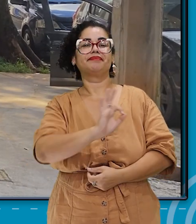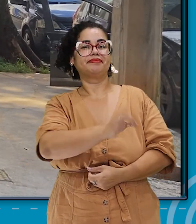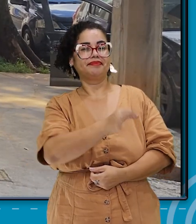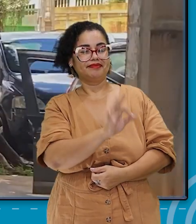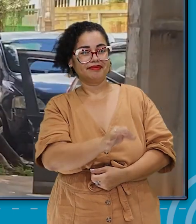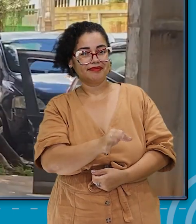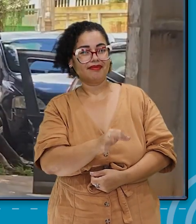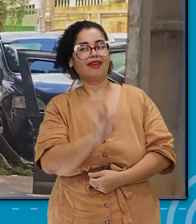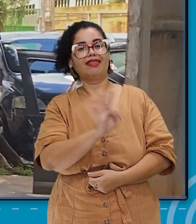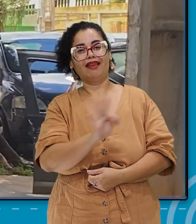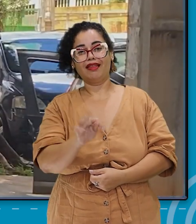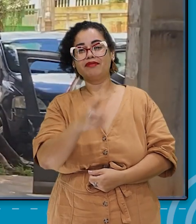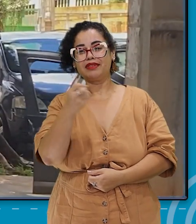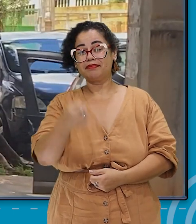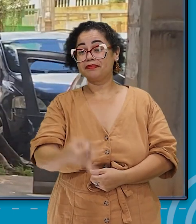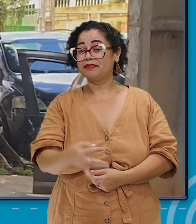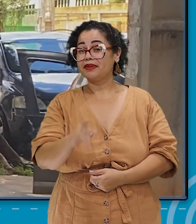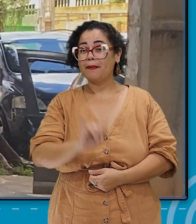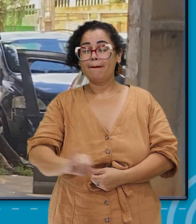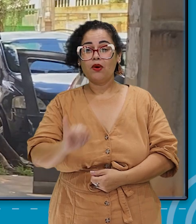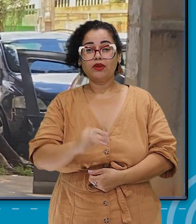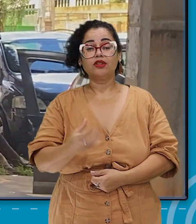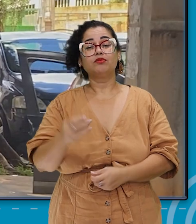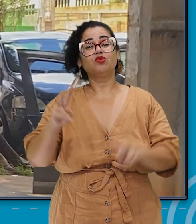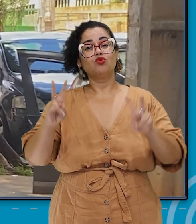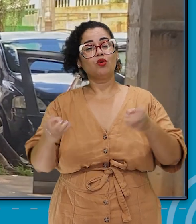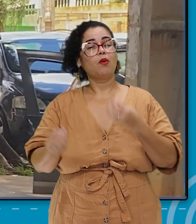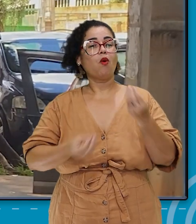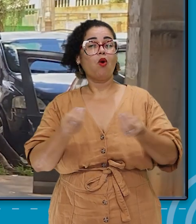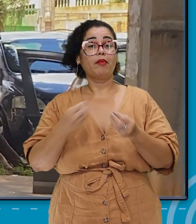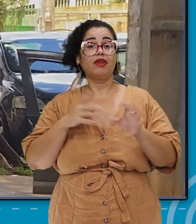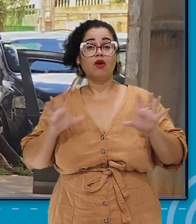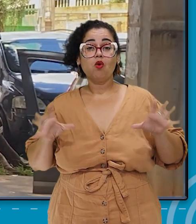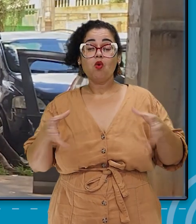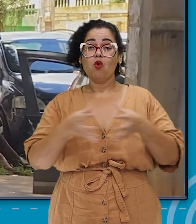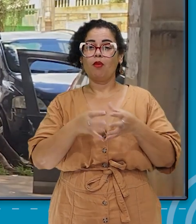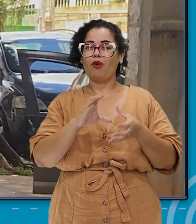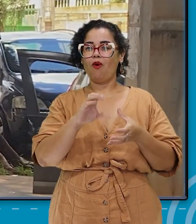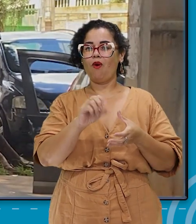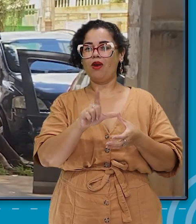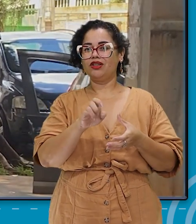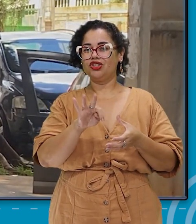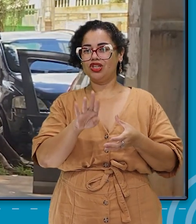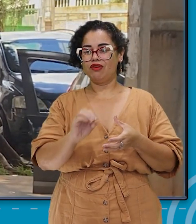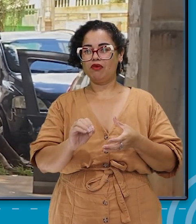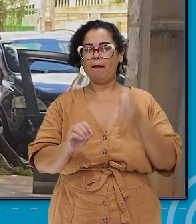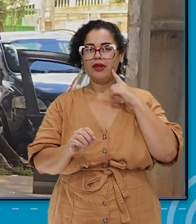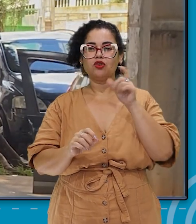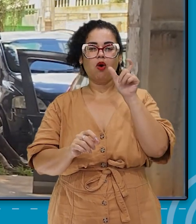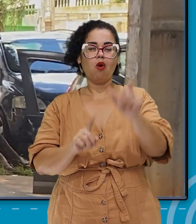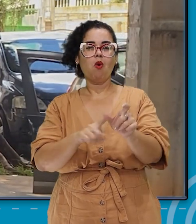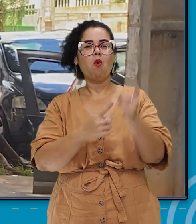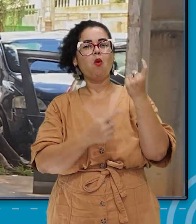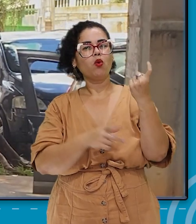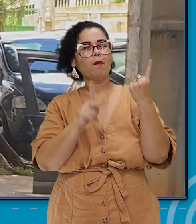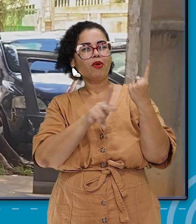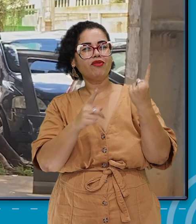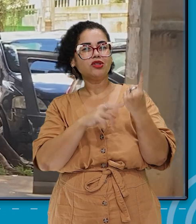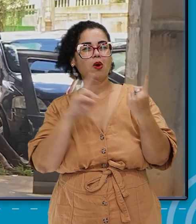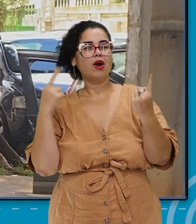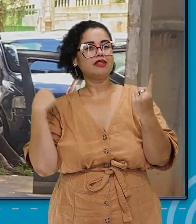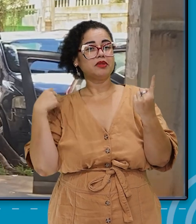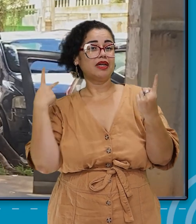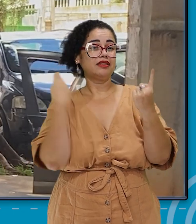T.T. Ribeiro, eu acho muito importante quando você fala sobre a questão, do coletivo, e não só transfere para o professor essa